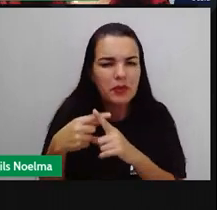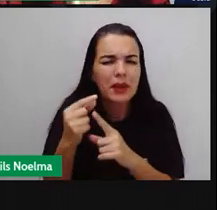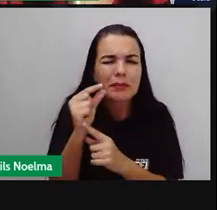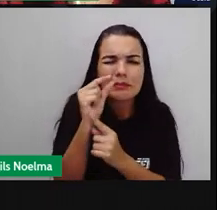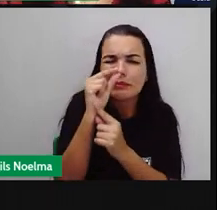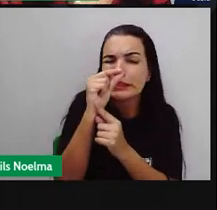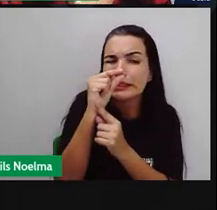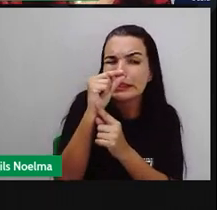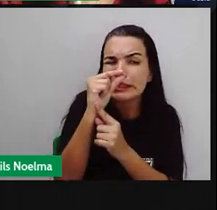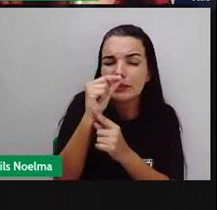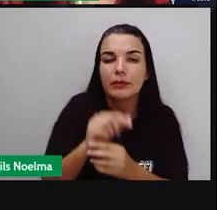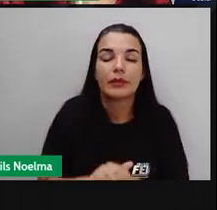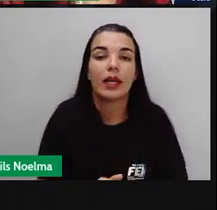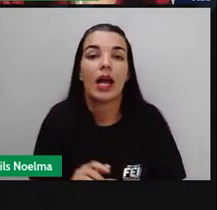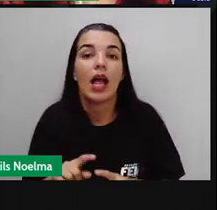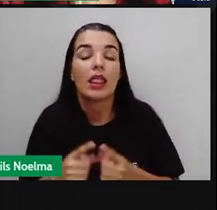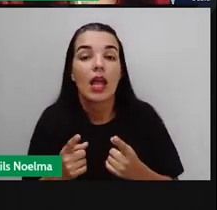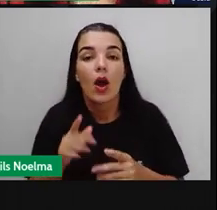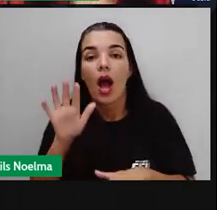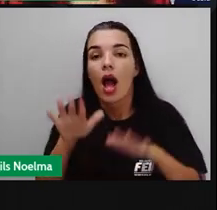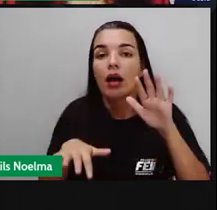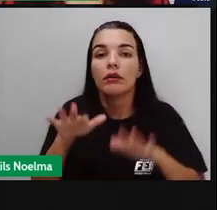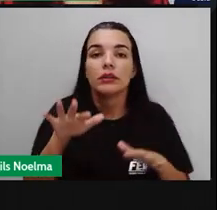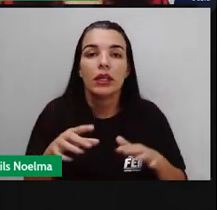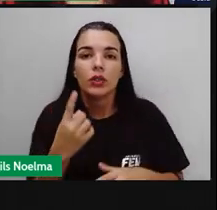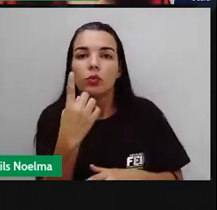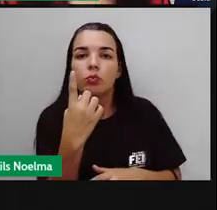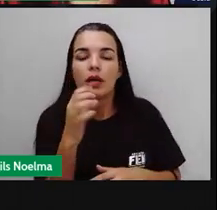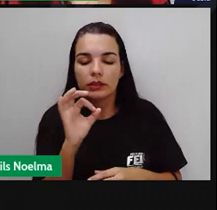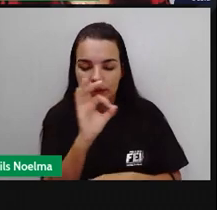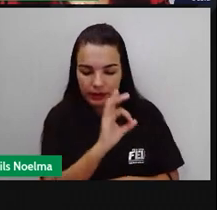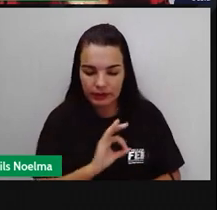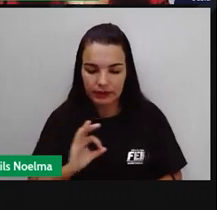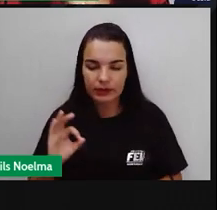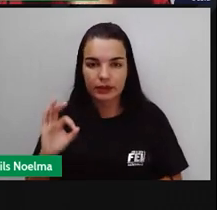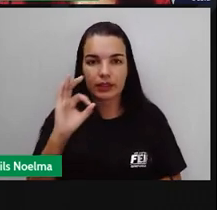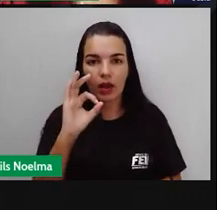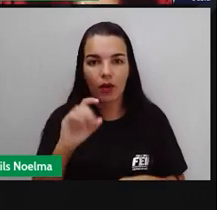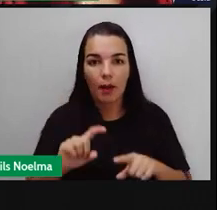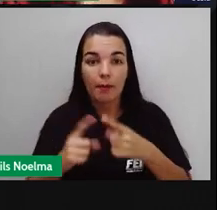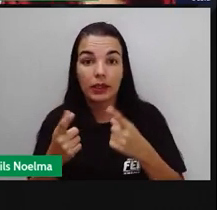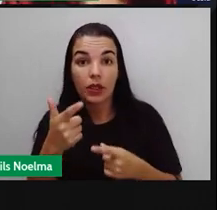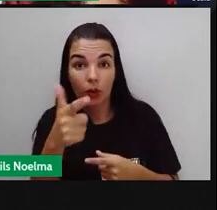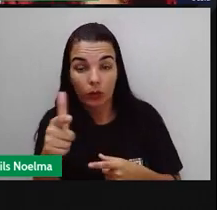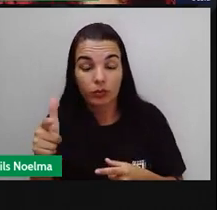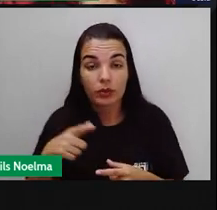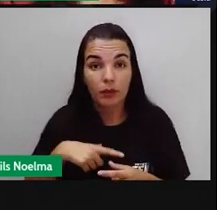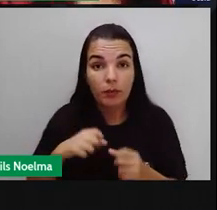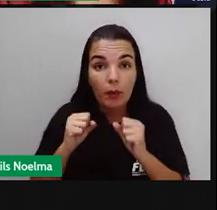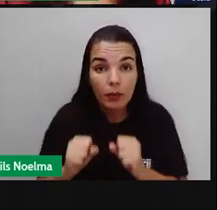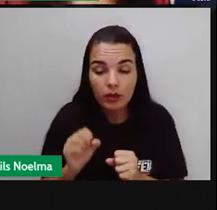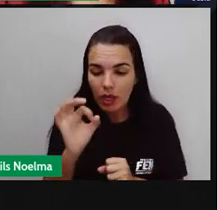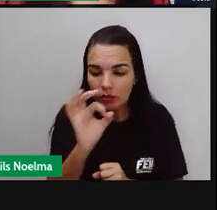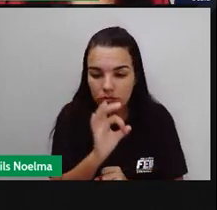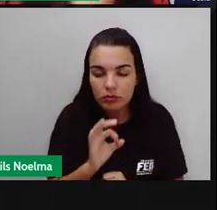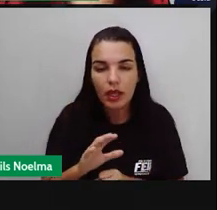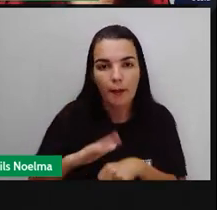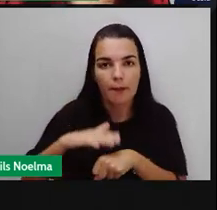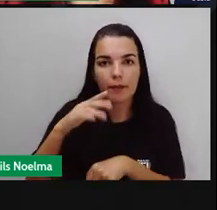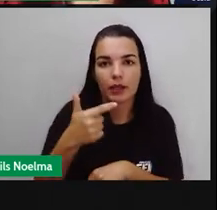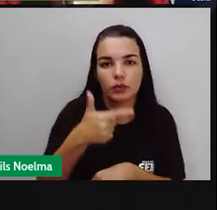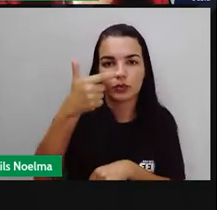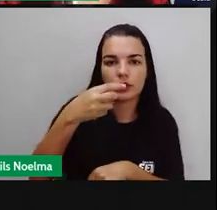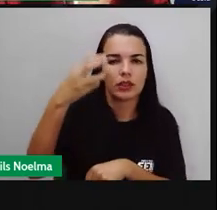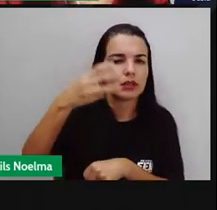que eles são. Normalmente, eles são unicelulares. Só que outros podem apresentar mais que uma célula.